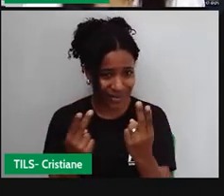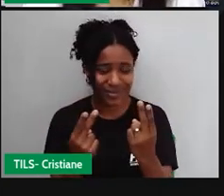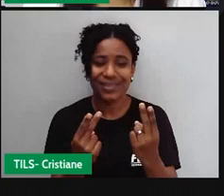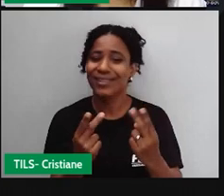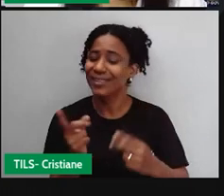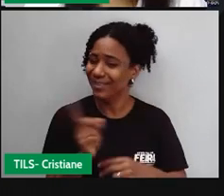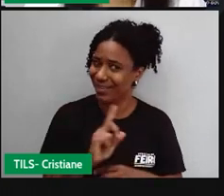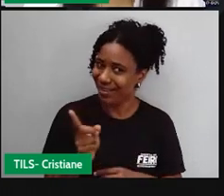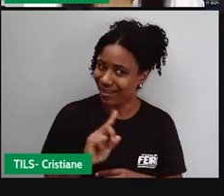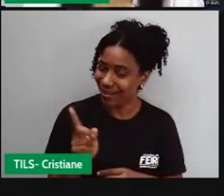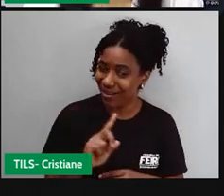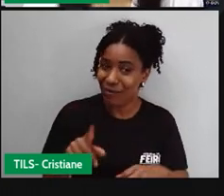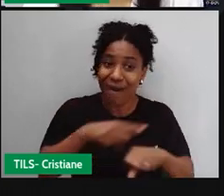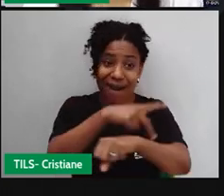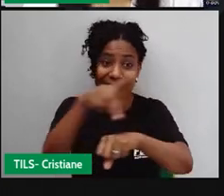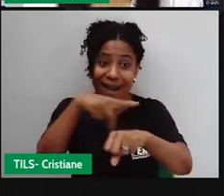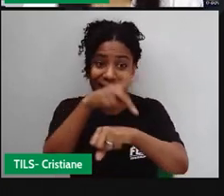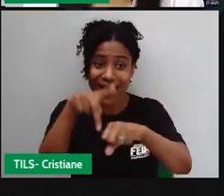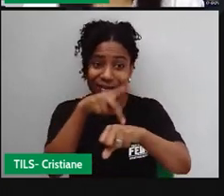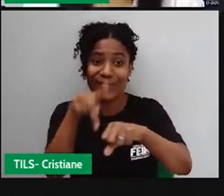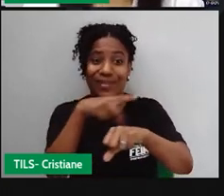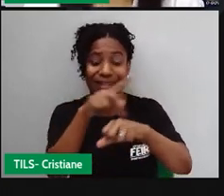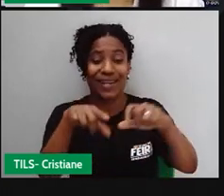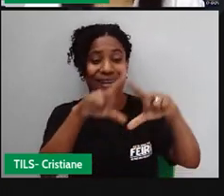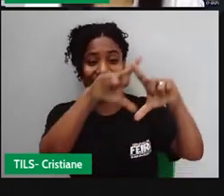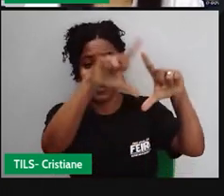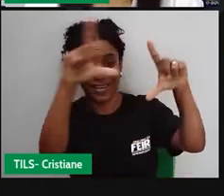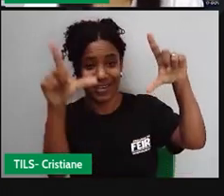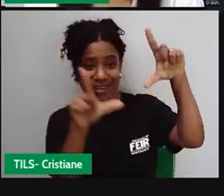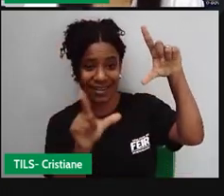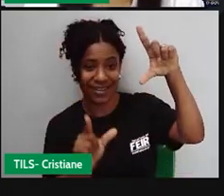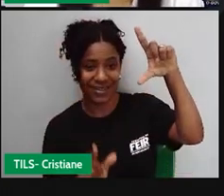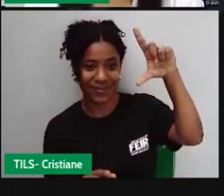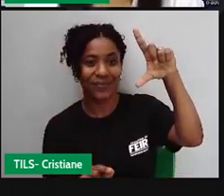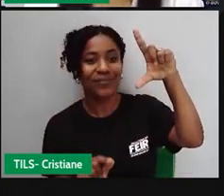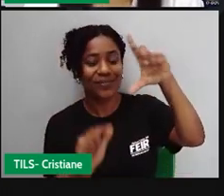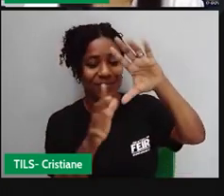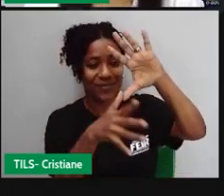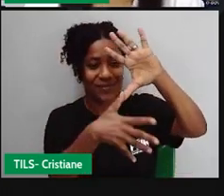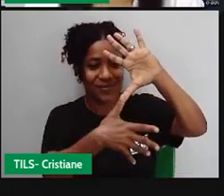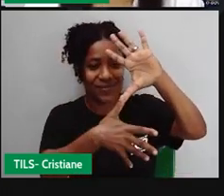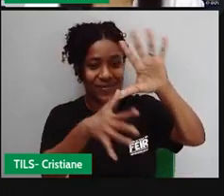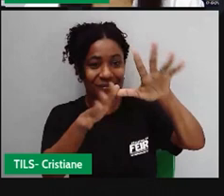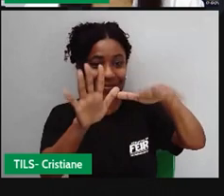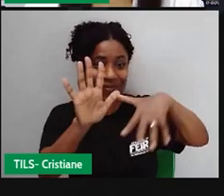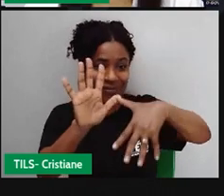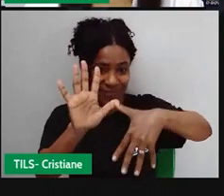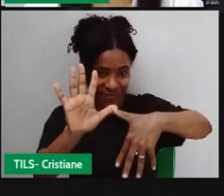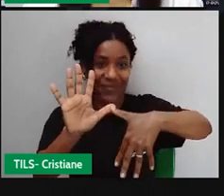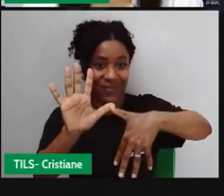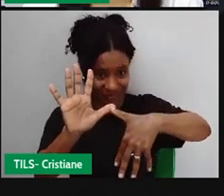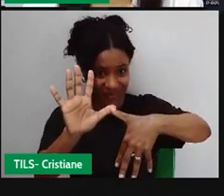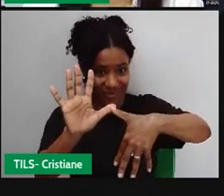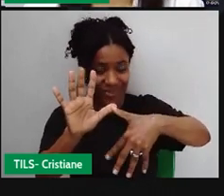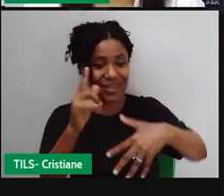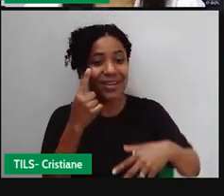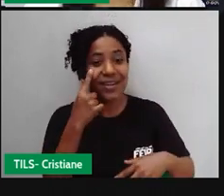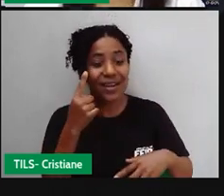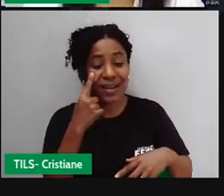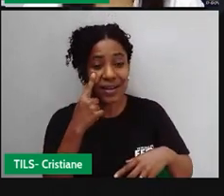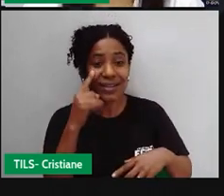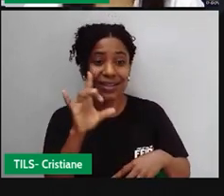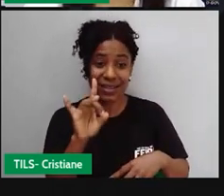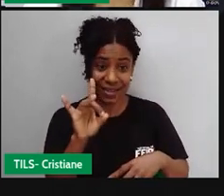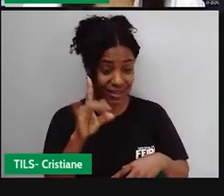um continente com vários países, e aí, assim, com características de pessoas muito